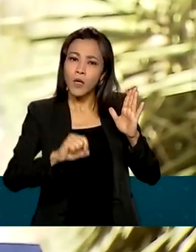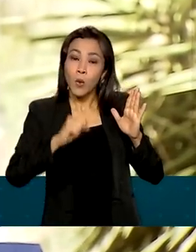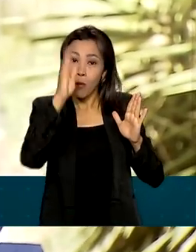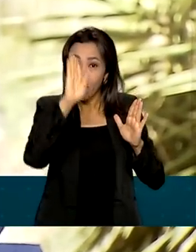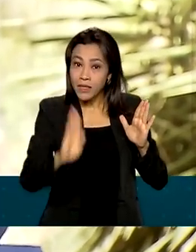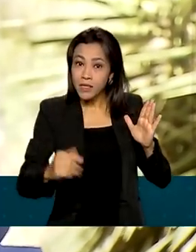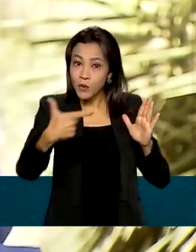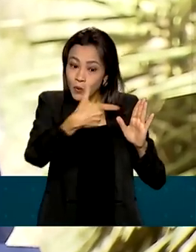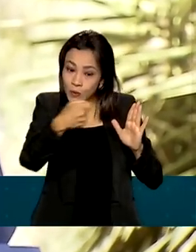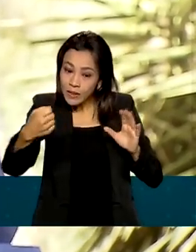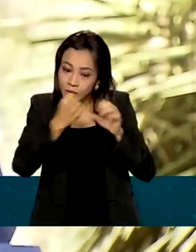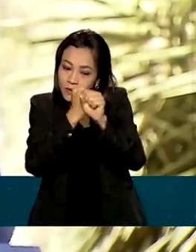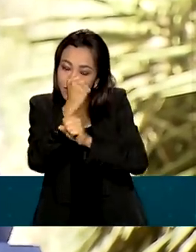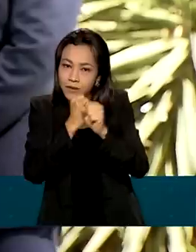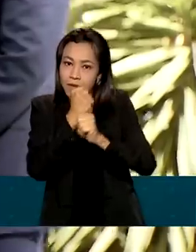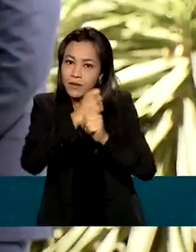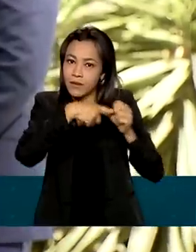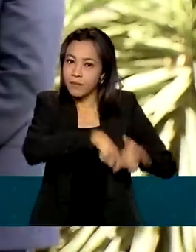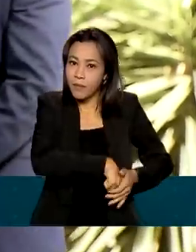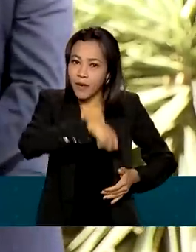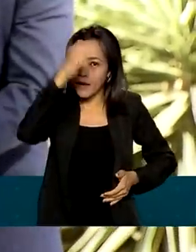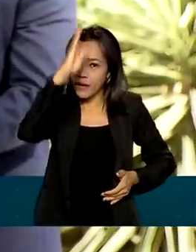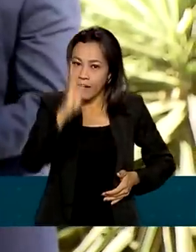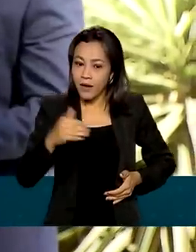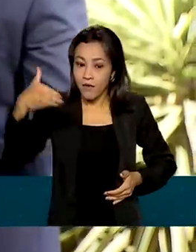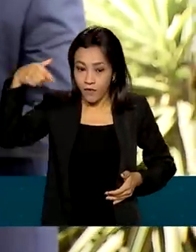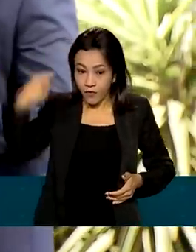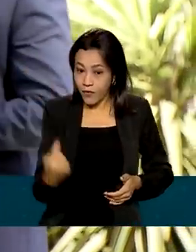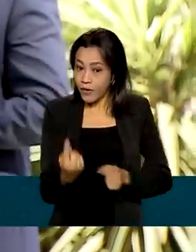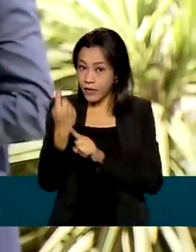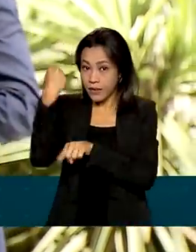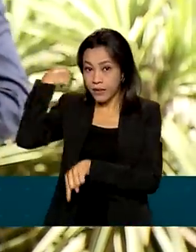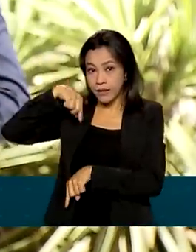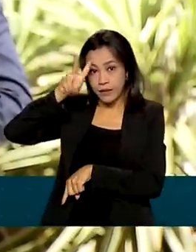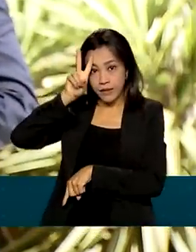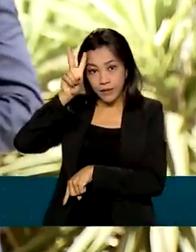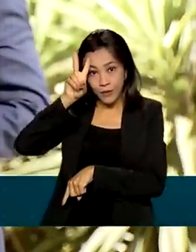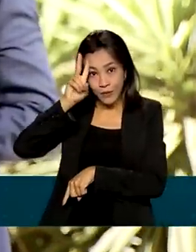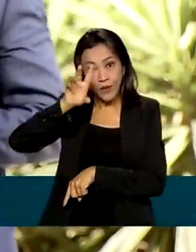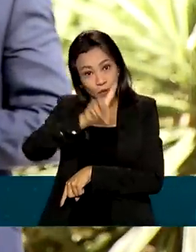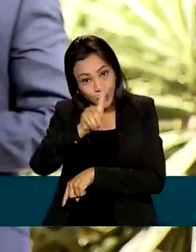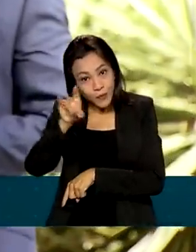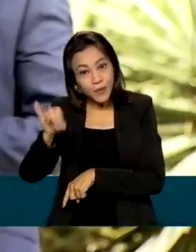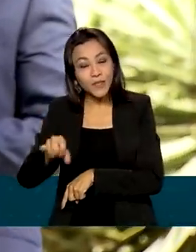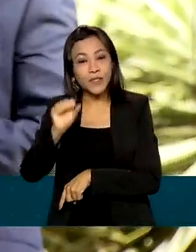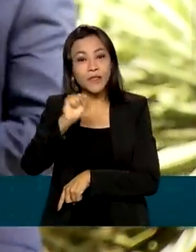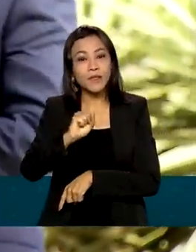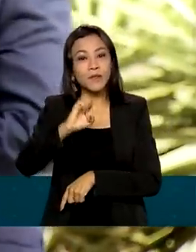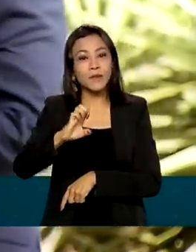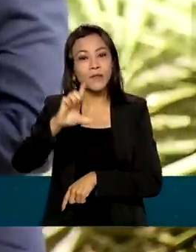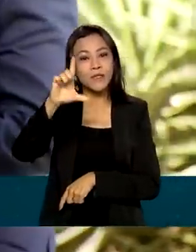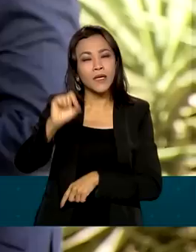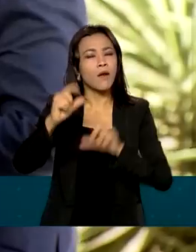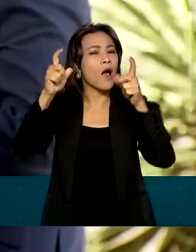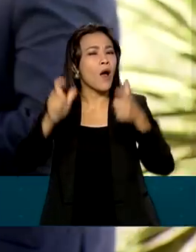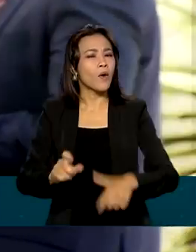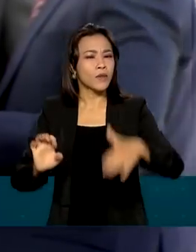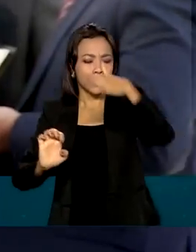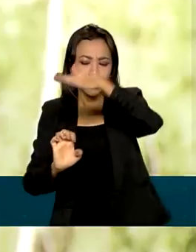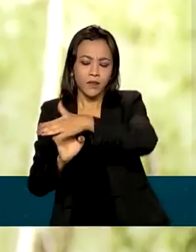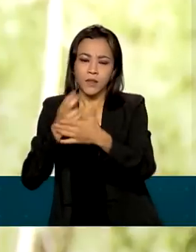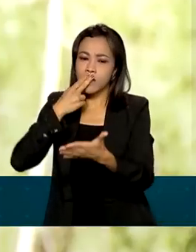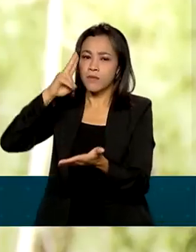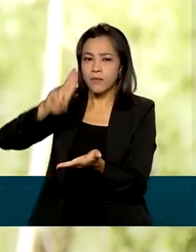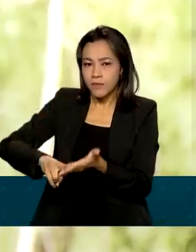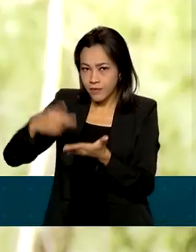anos de independência, ocorreu nesta segunda-feira, no dia do selo, na sede dos Correios, em Brasília.